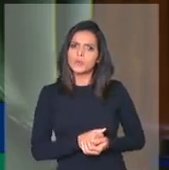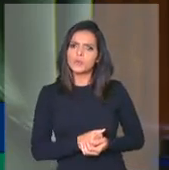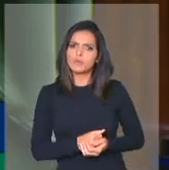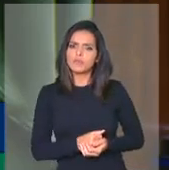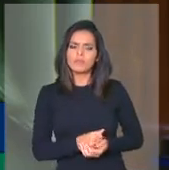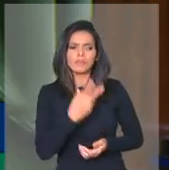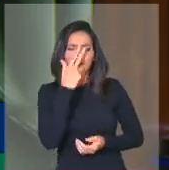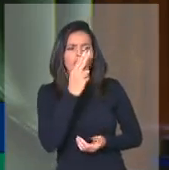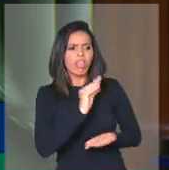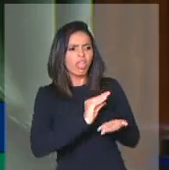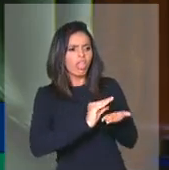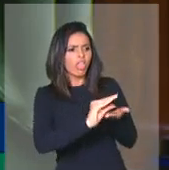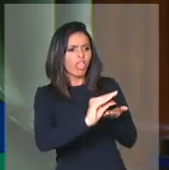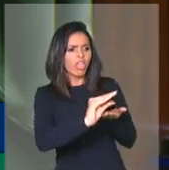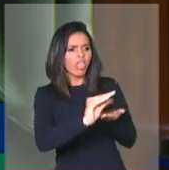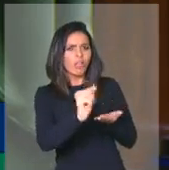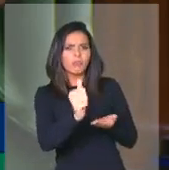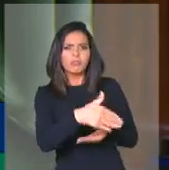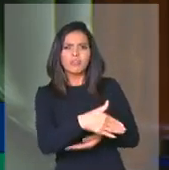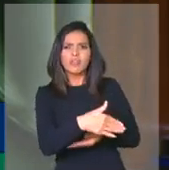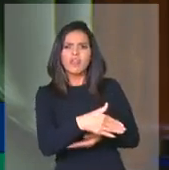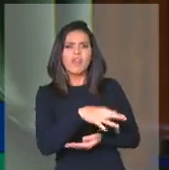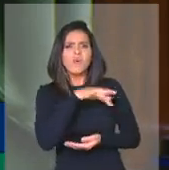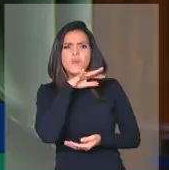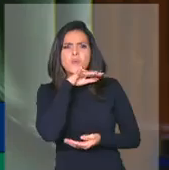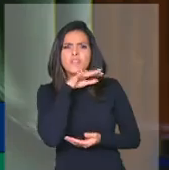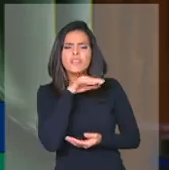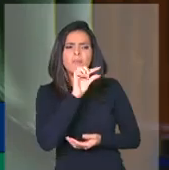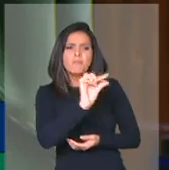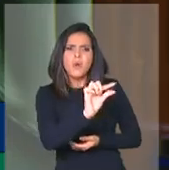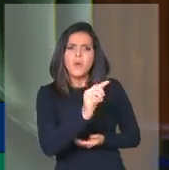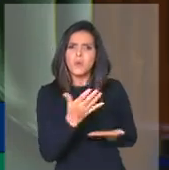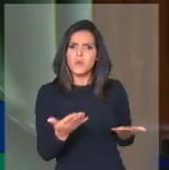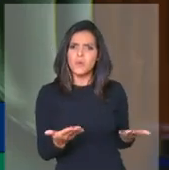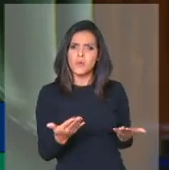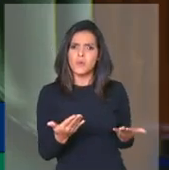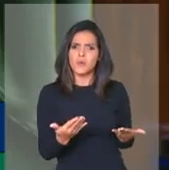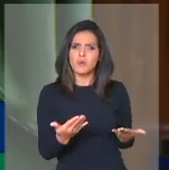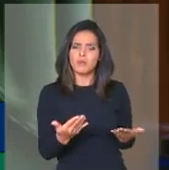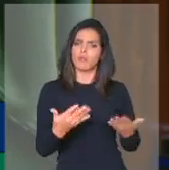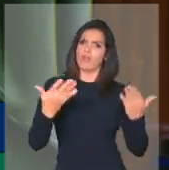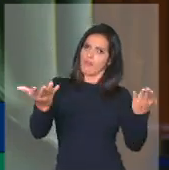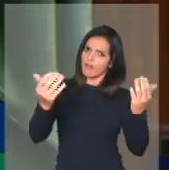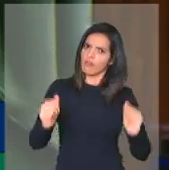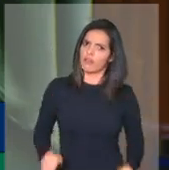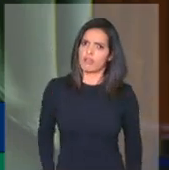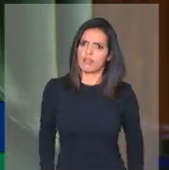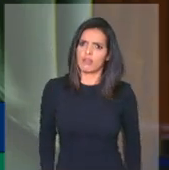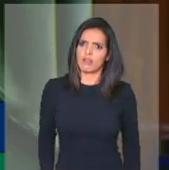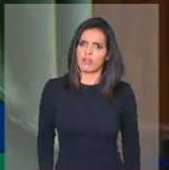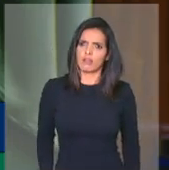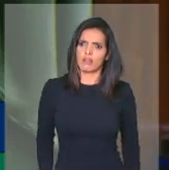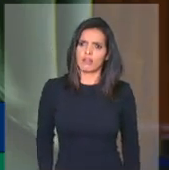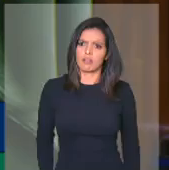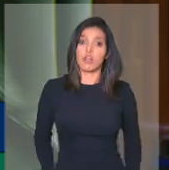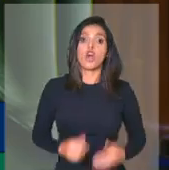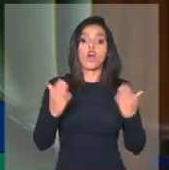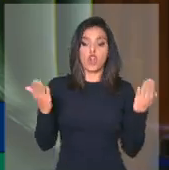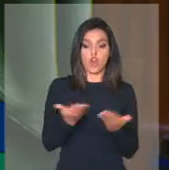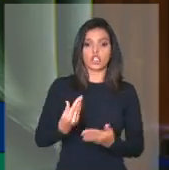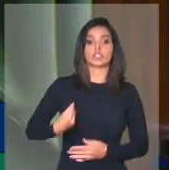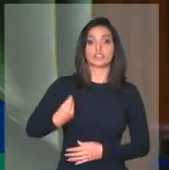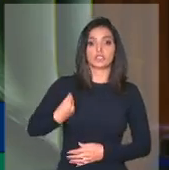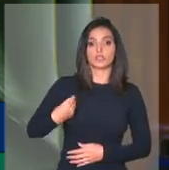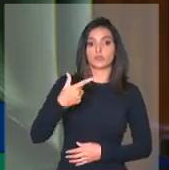expressão do vilipêndio, a dignidade do povo brasileiro. Ora, hoje existe